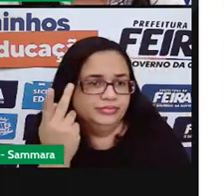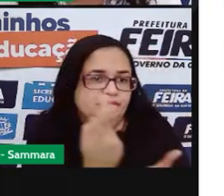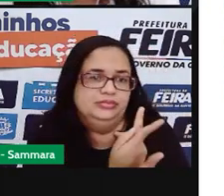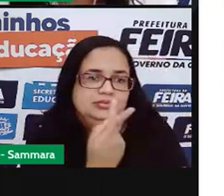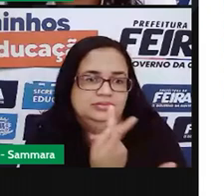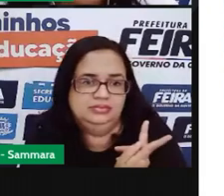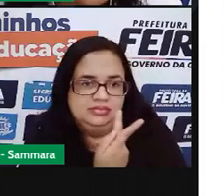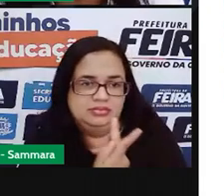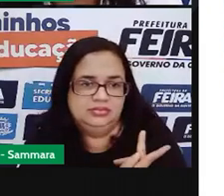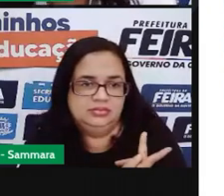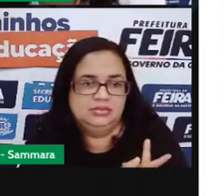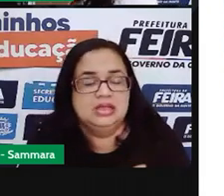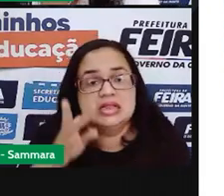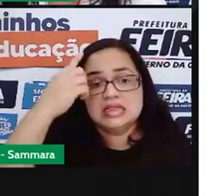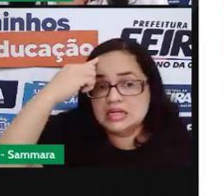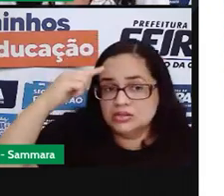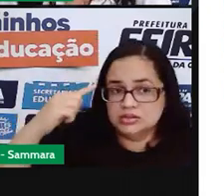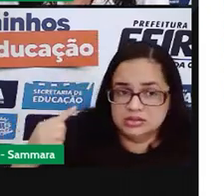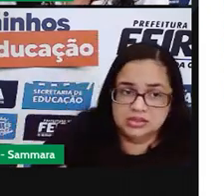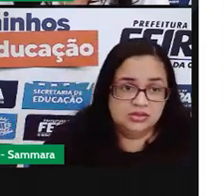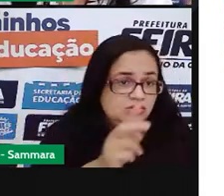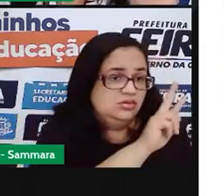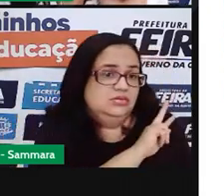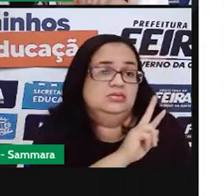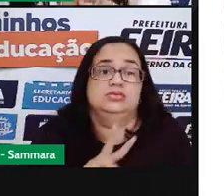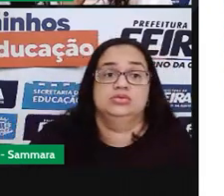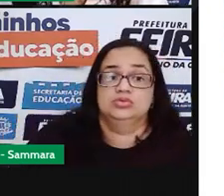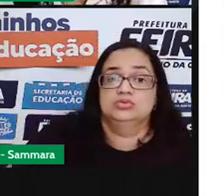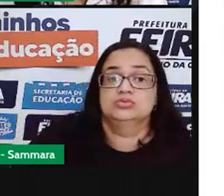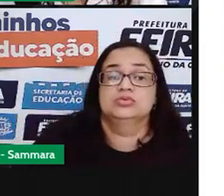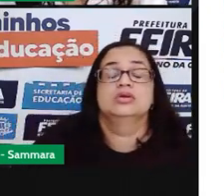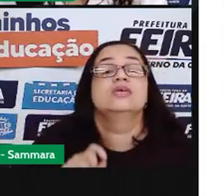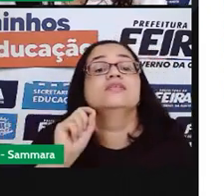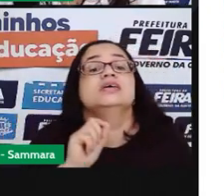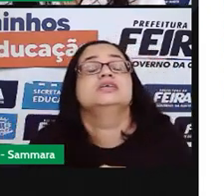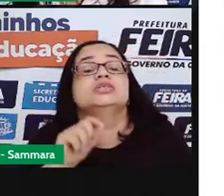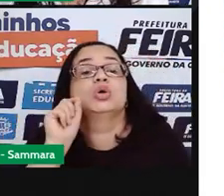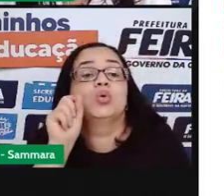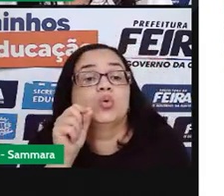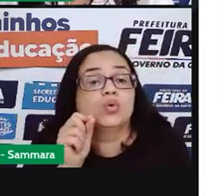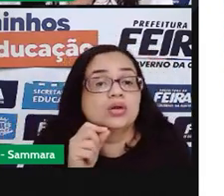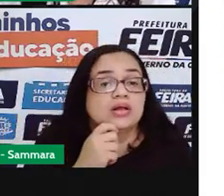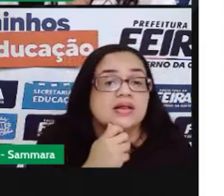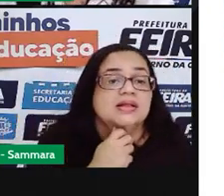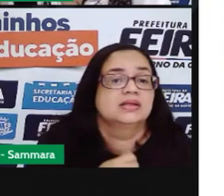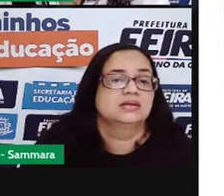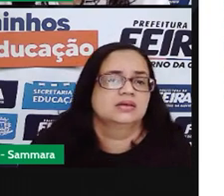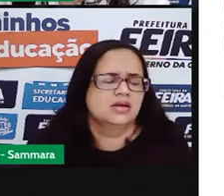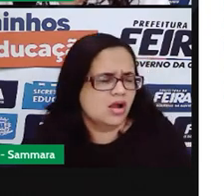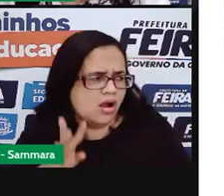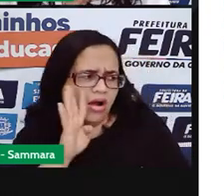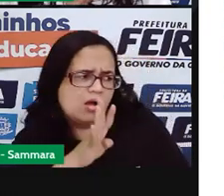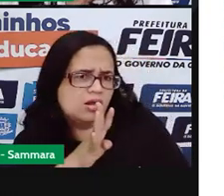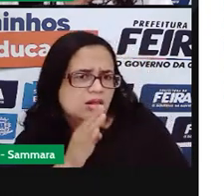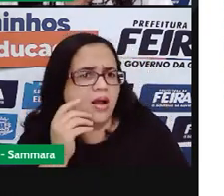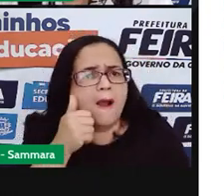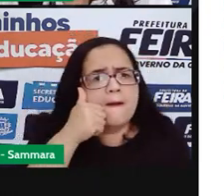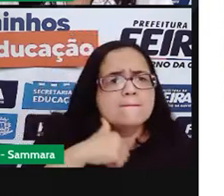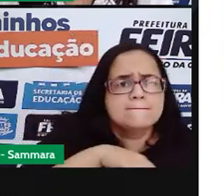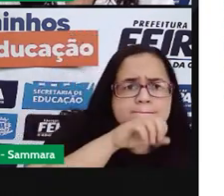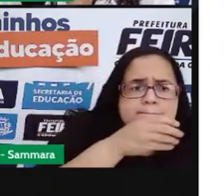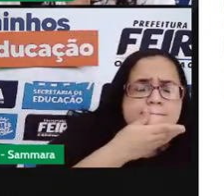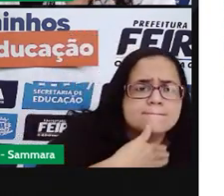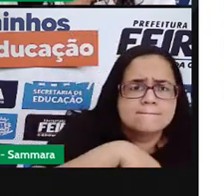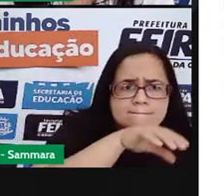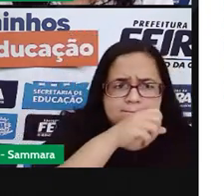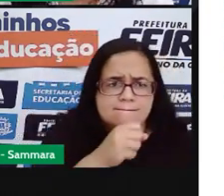esse não sabe o que um vereador faz. Então, o que você tem que fazer? Fala bem assim, olha papai, mamãe, vovô,